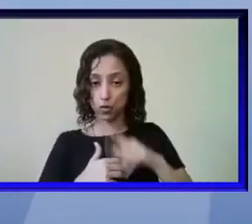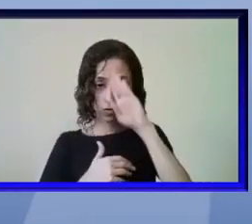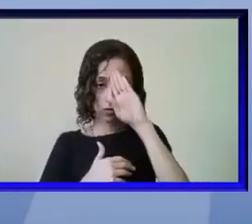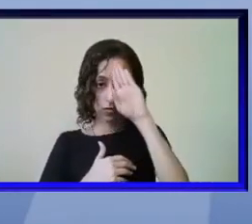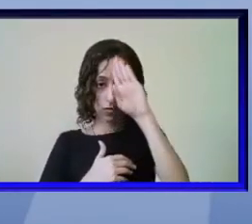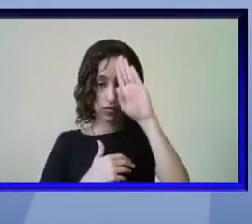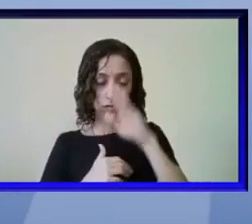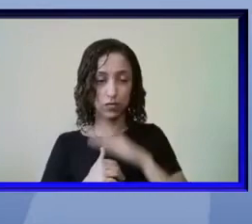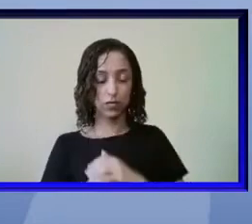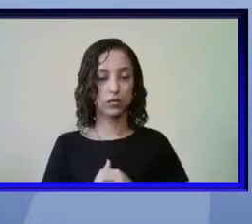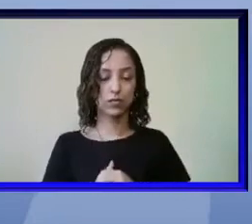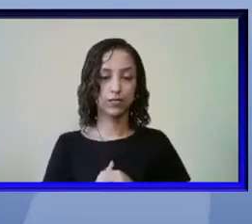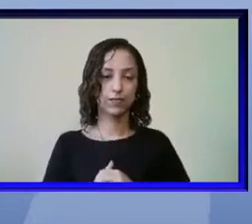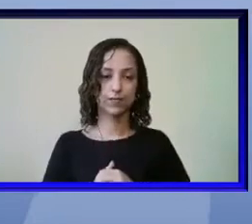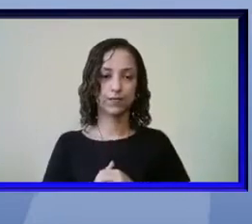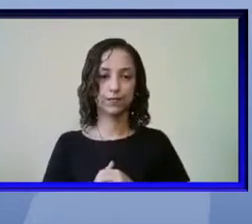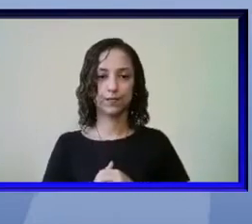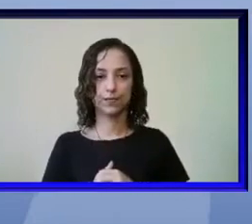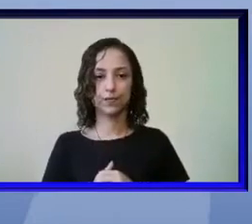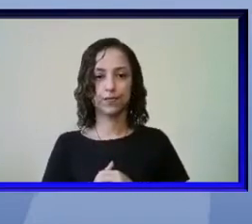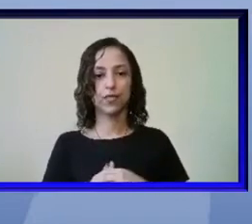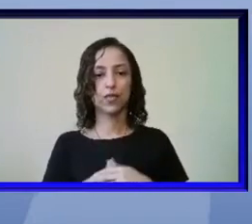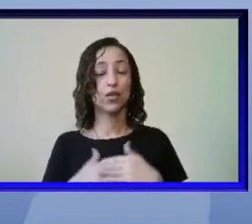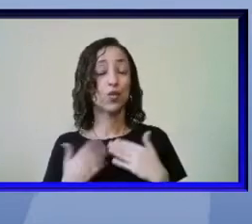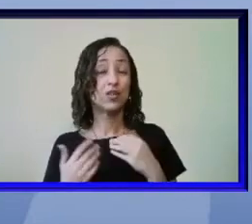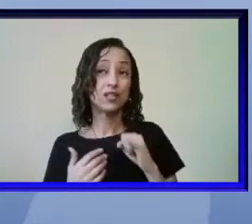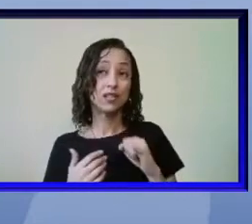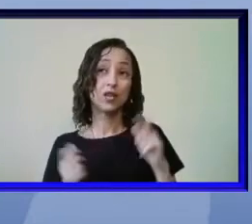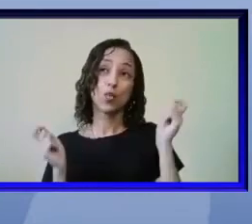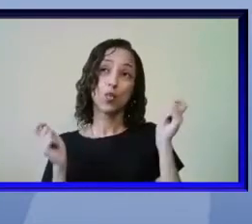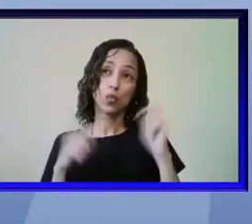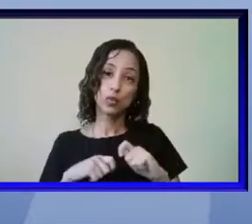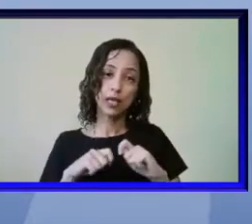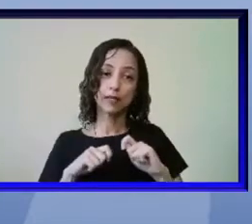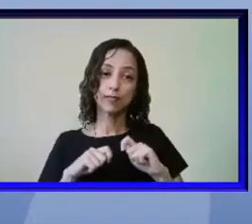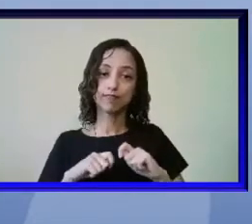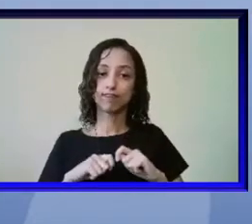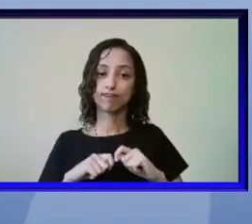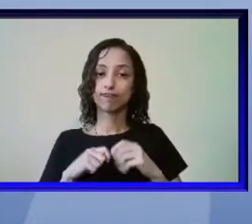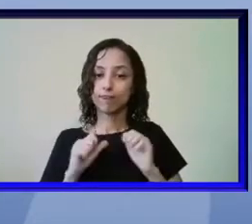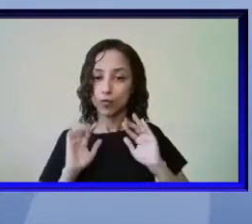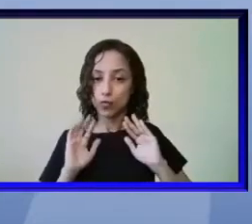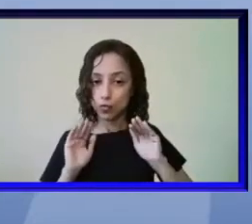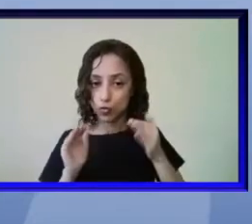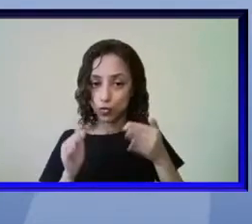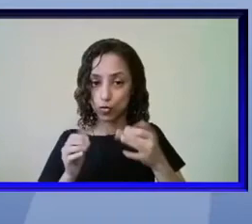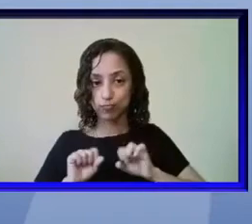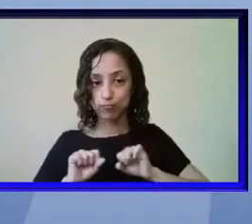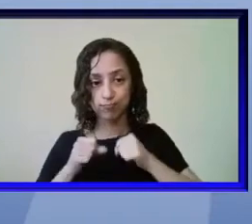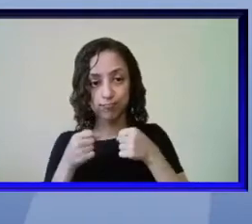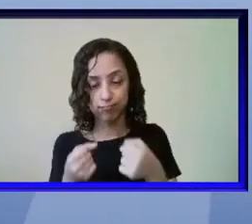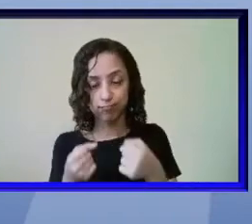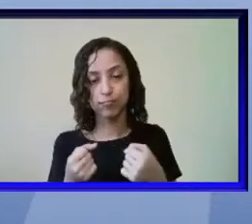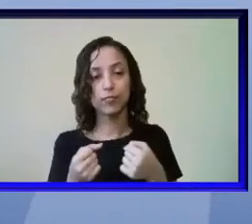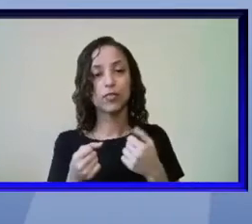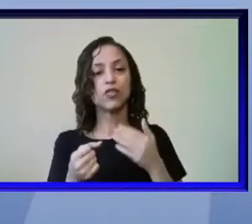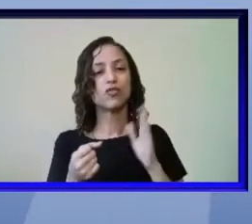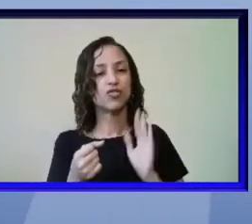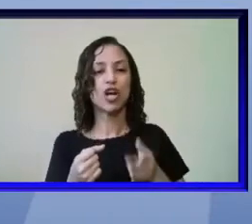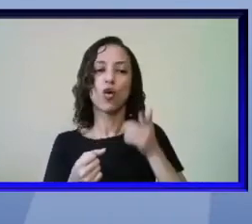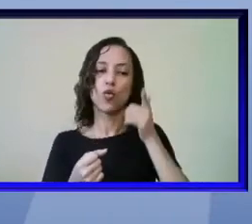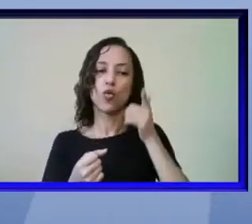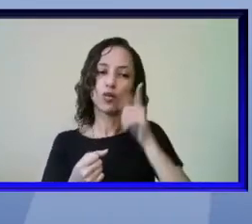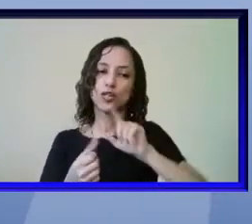então o máximo que eu puder dar de mim e eu já descrevi bastante espécies